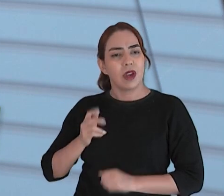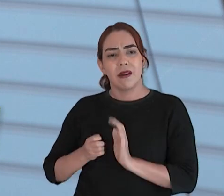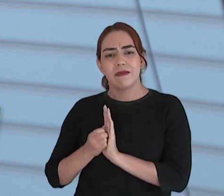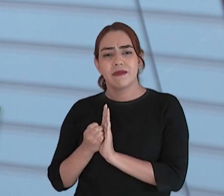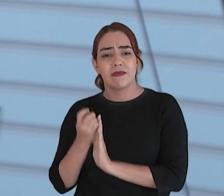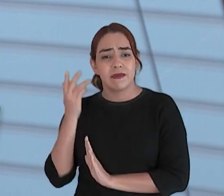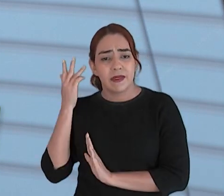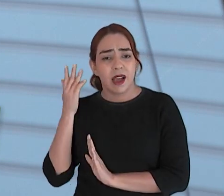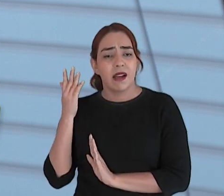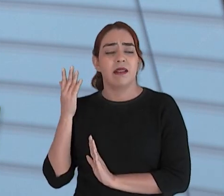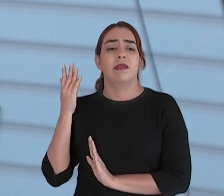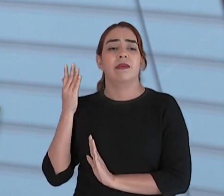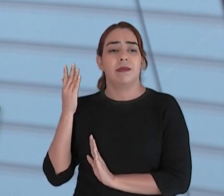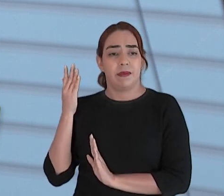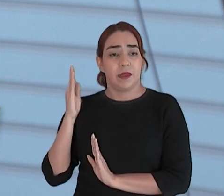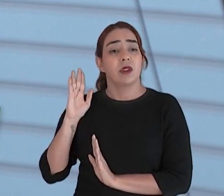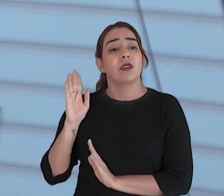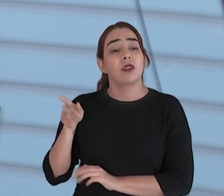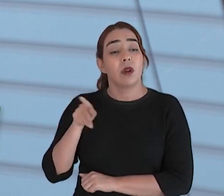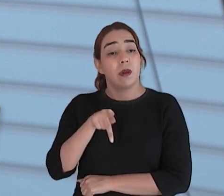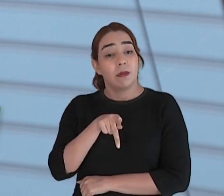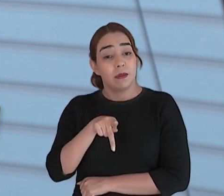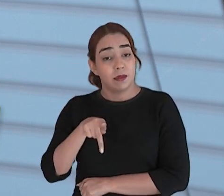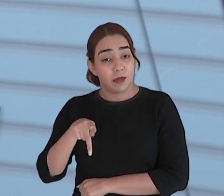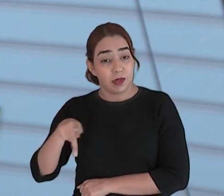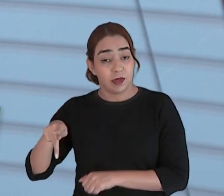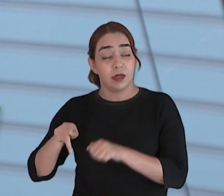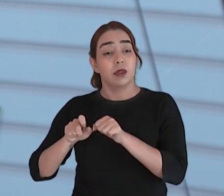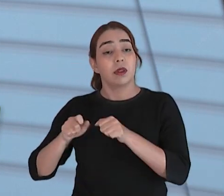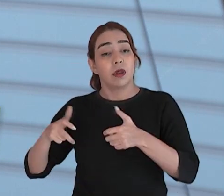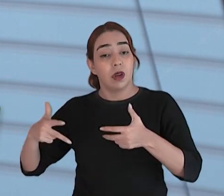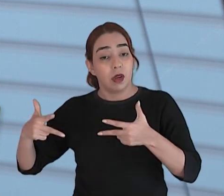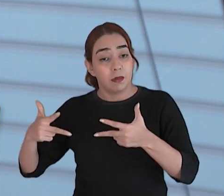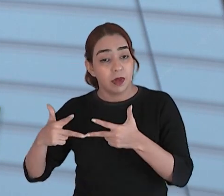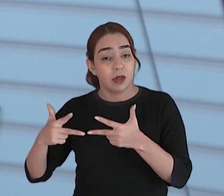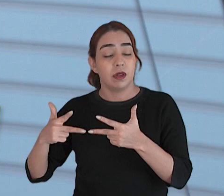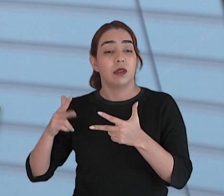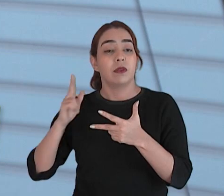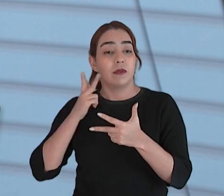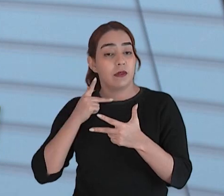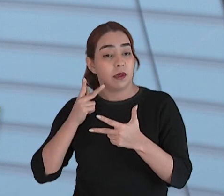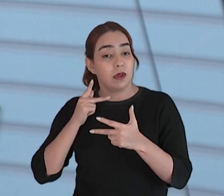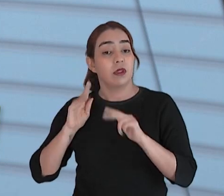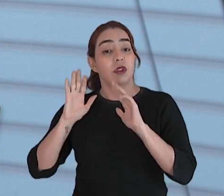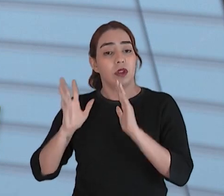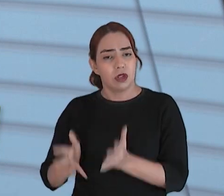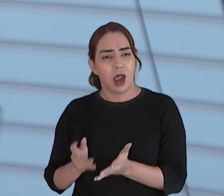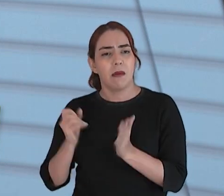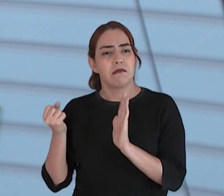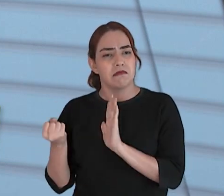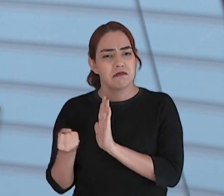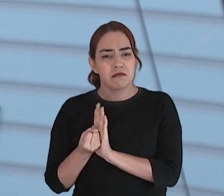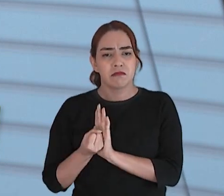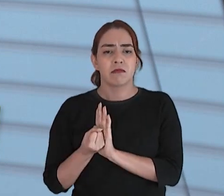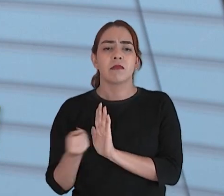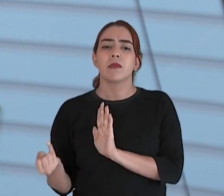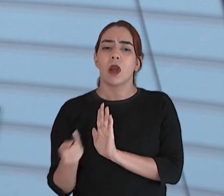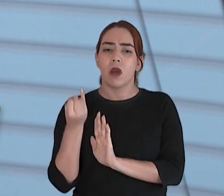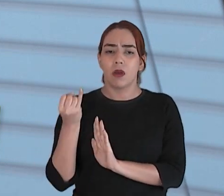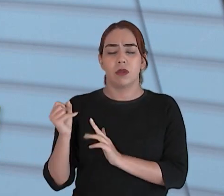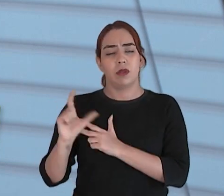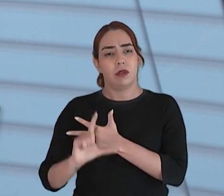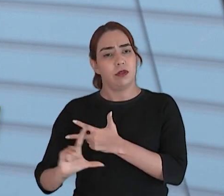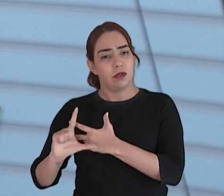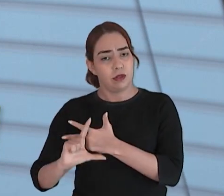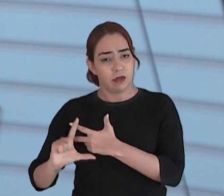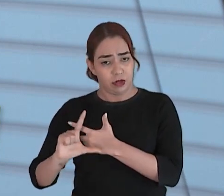foi presidente da Câmara Municipal de Fortaleza e deixou grandes marcas no legislativo